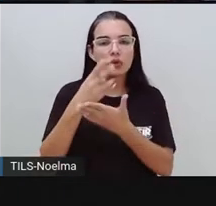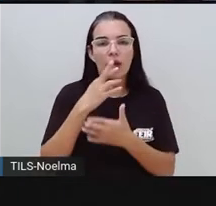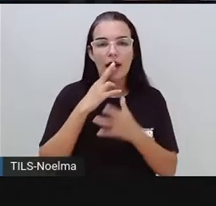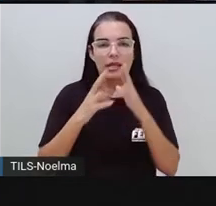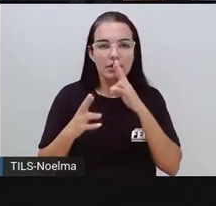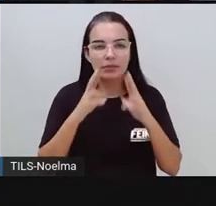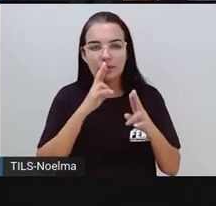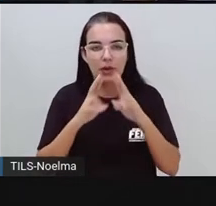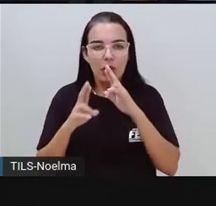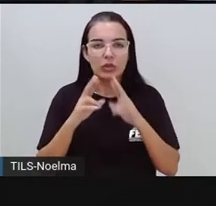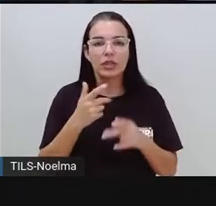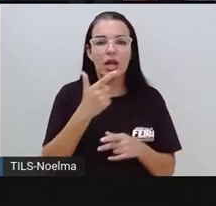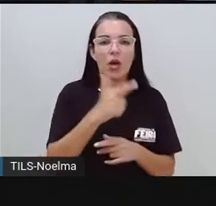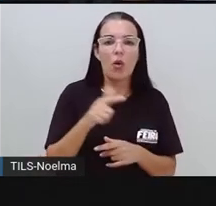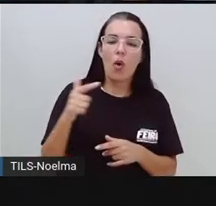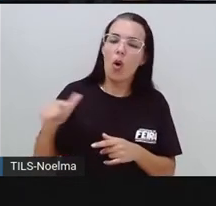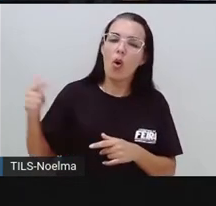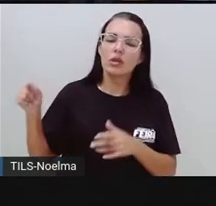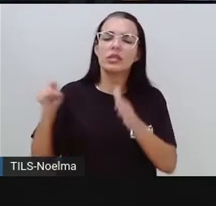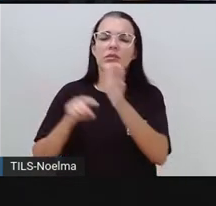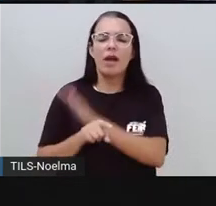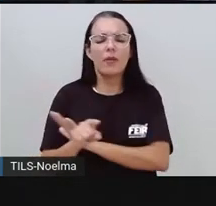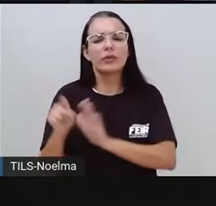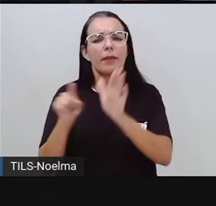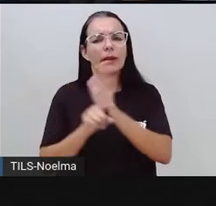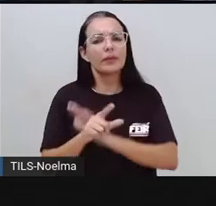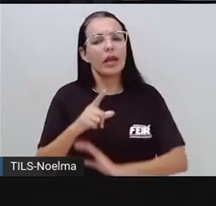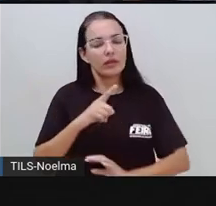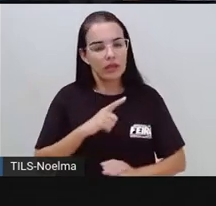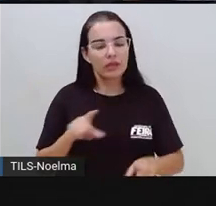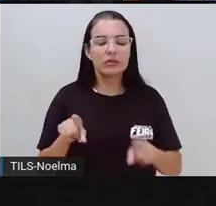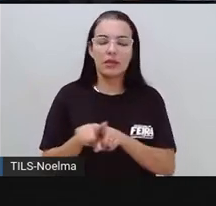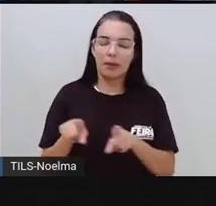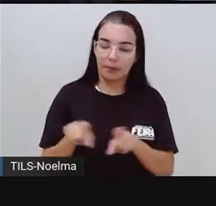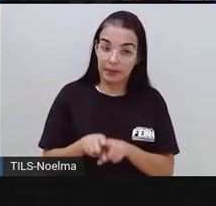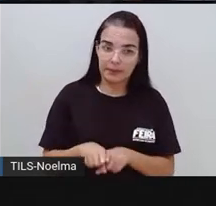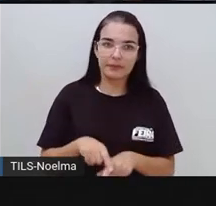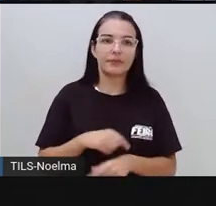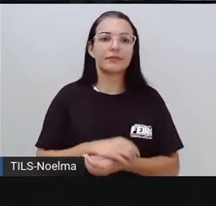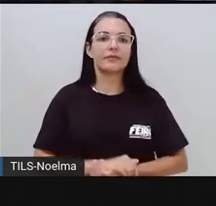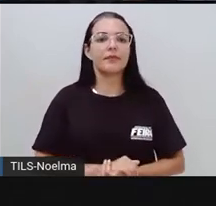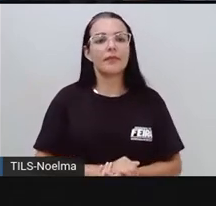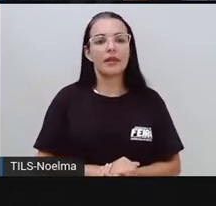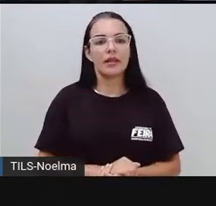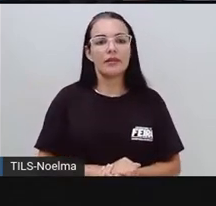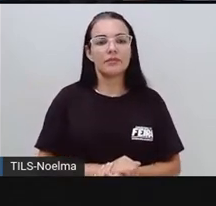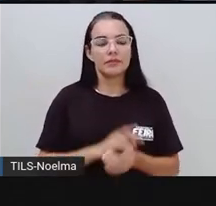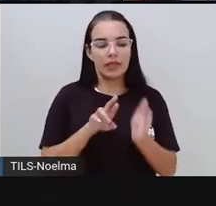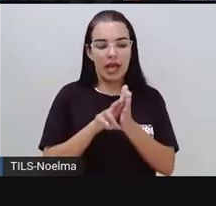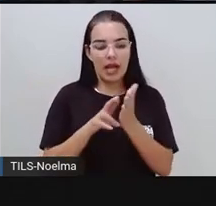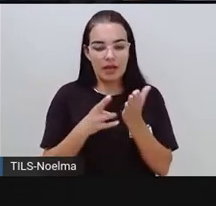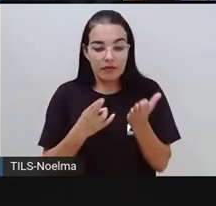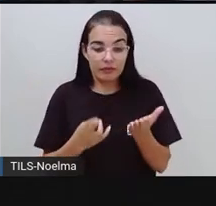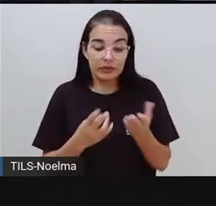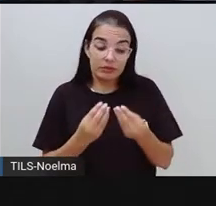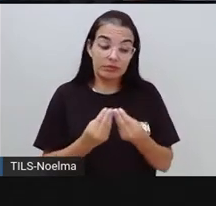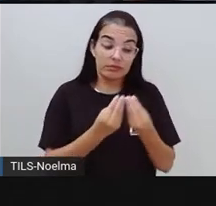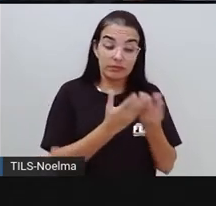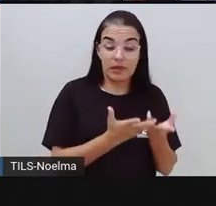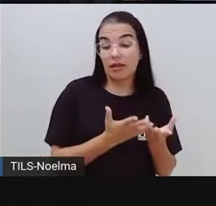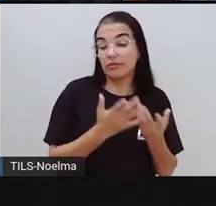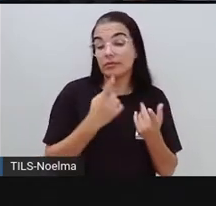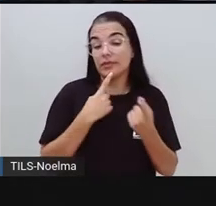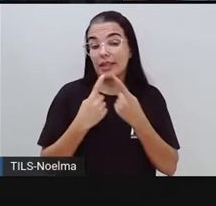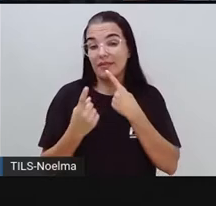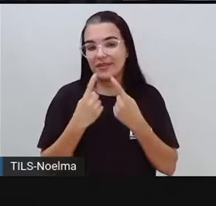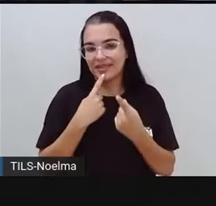resposta e outras perguntas aparecem, né? Realizadas aí pela revista, quando a Emília dá essa entrevista.